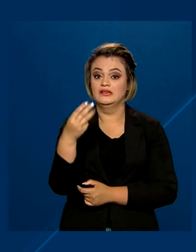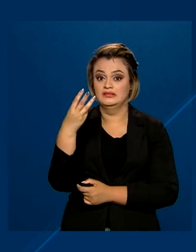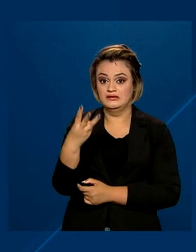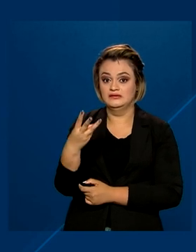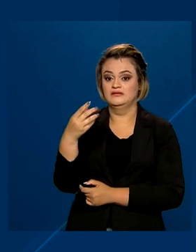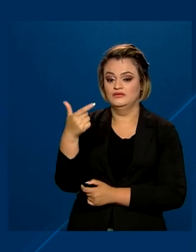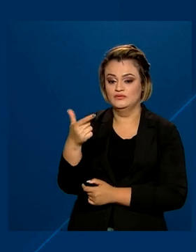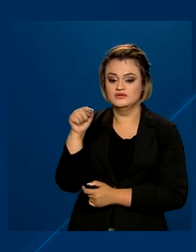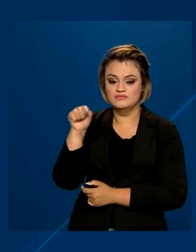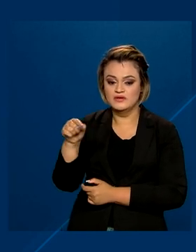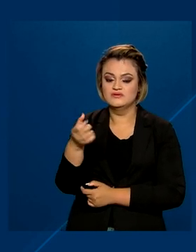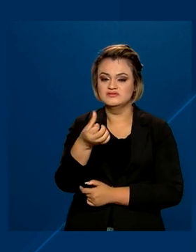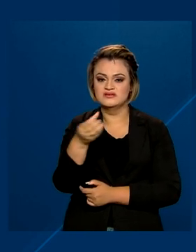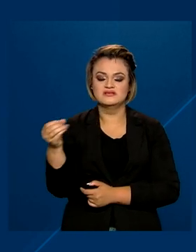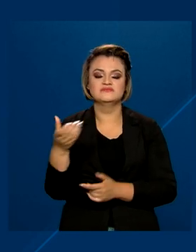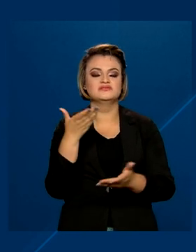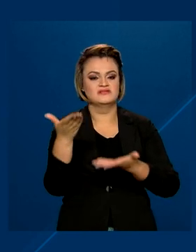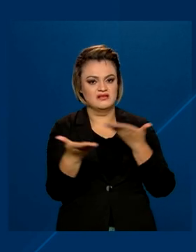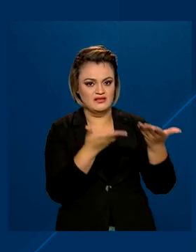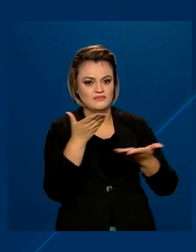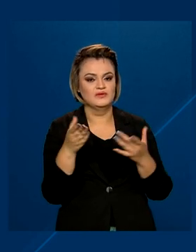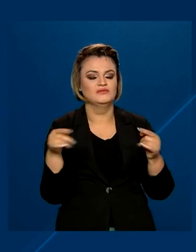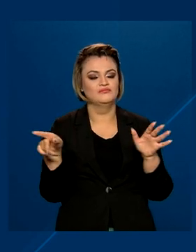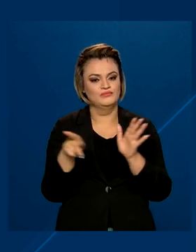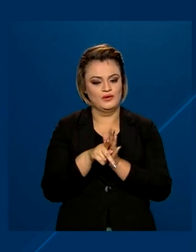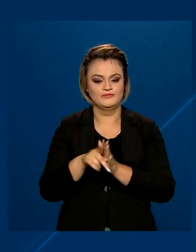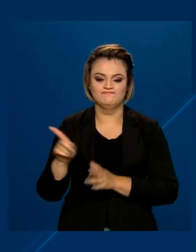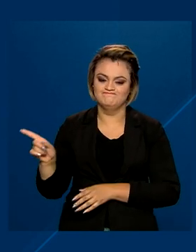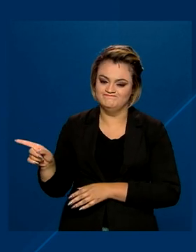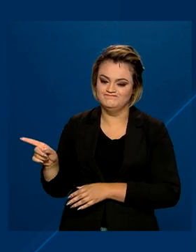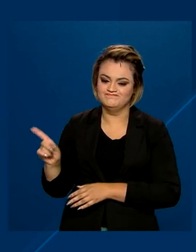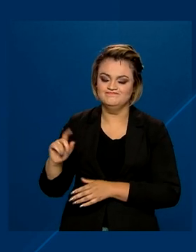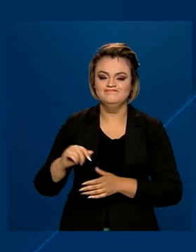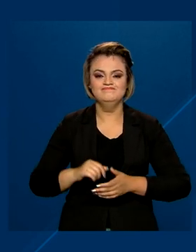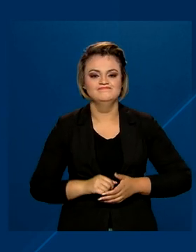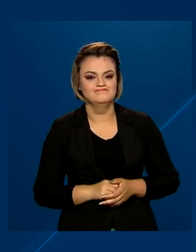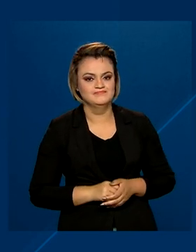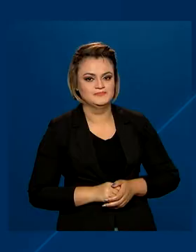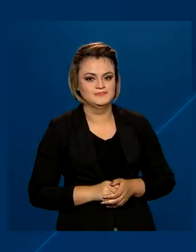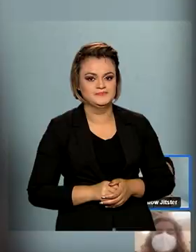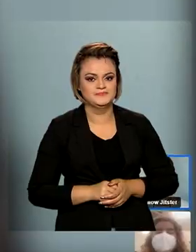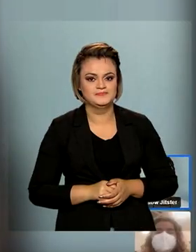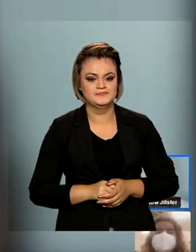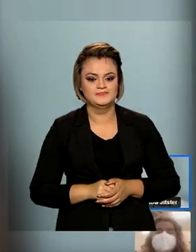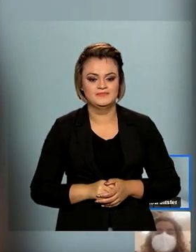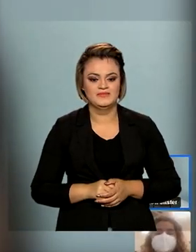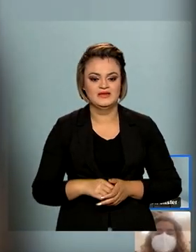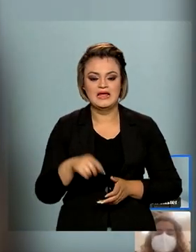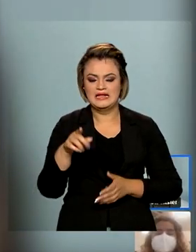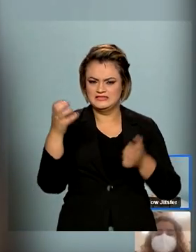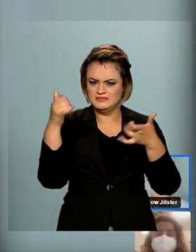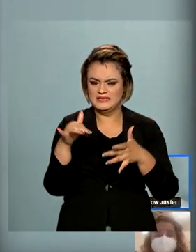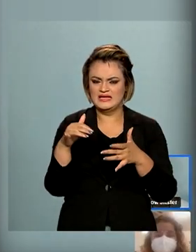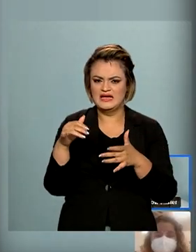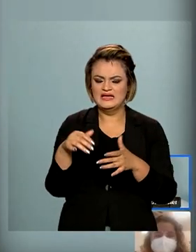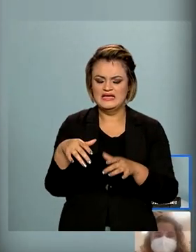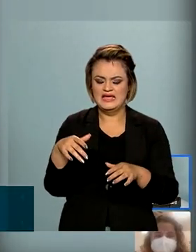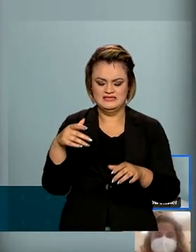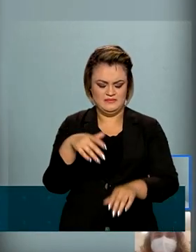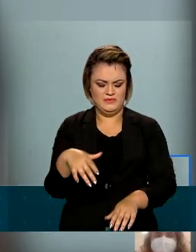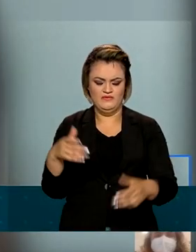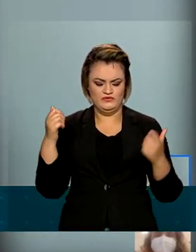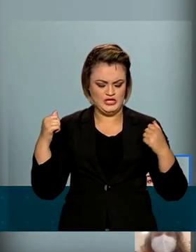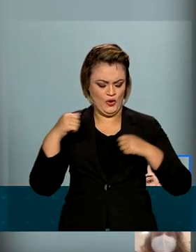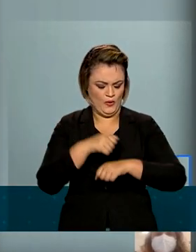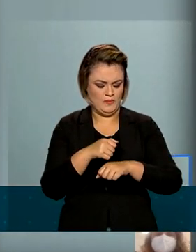.600 procedimentos ambulatoriais por causa de queimaduras no Brasil. Se tiver algum tecido grudado na